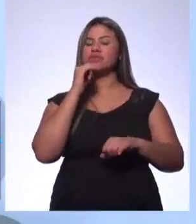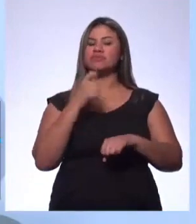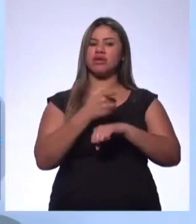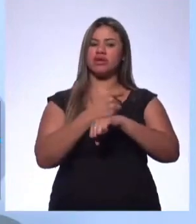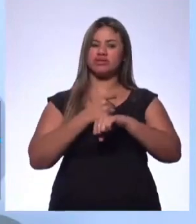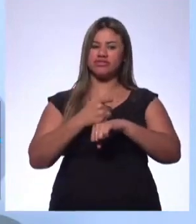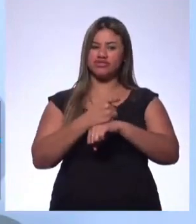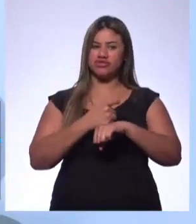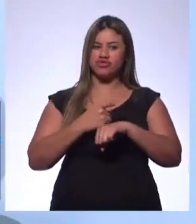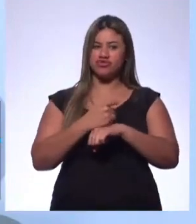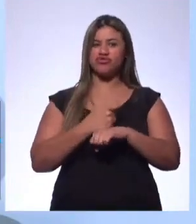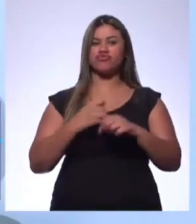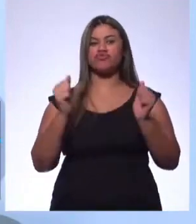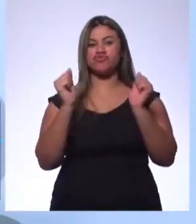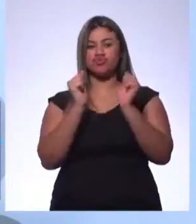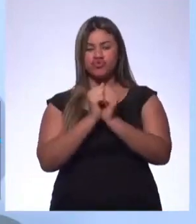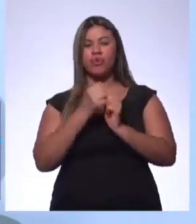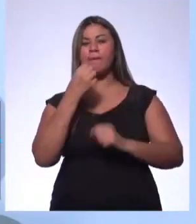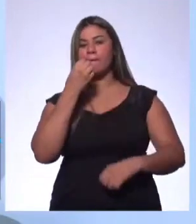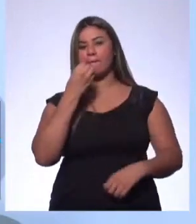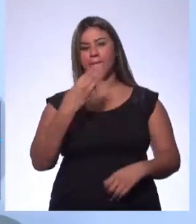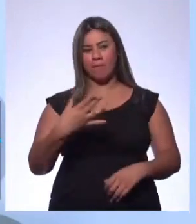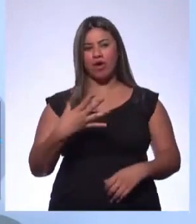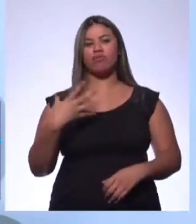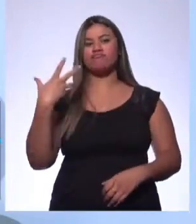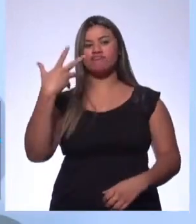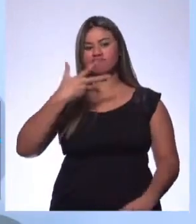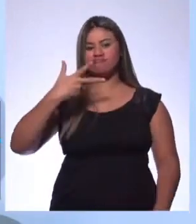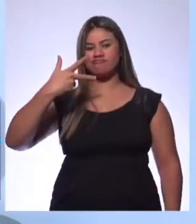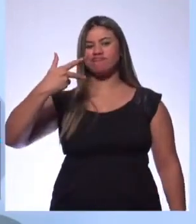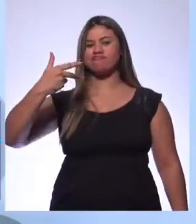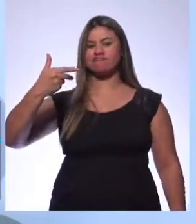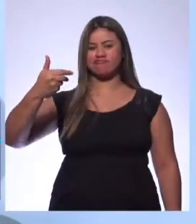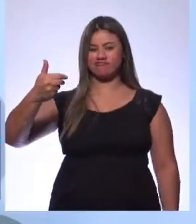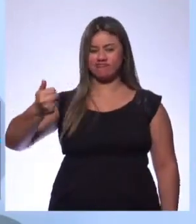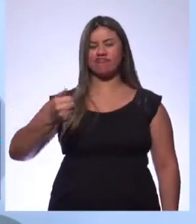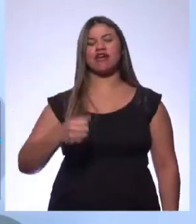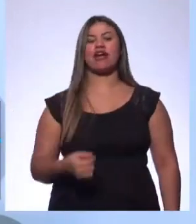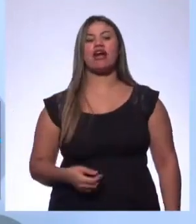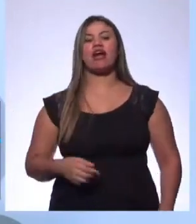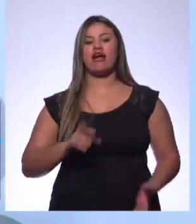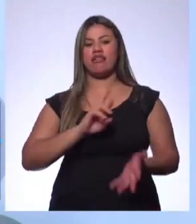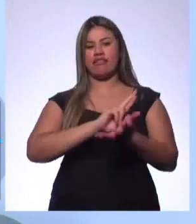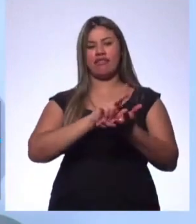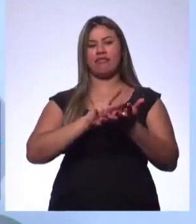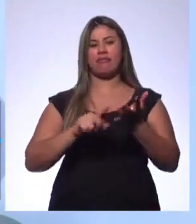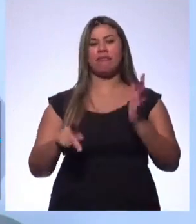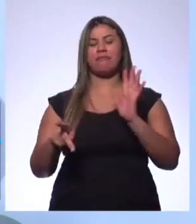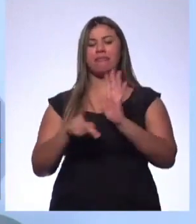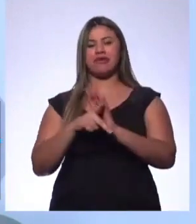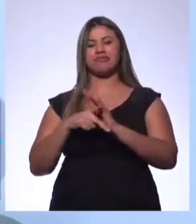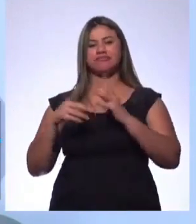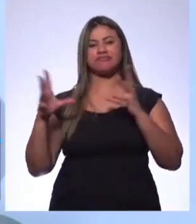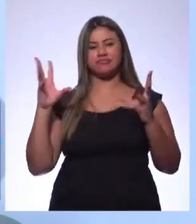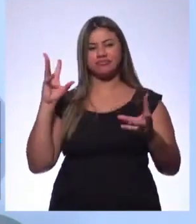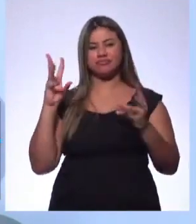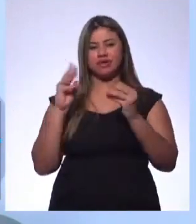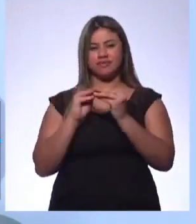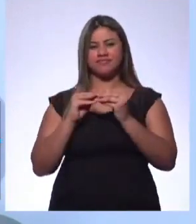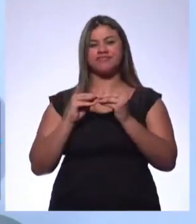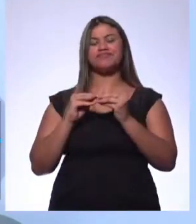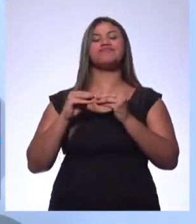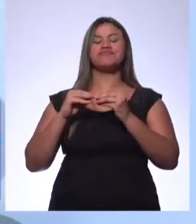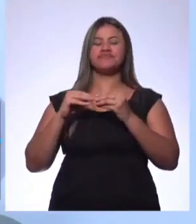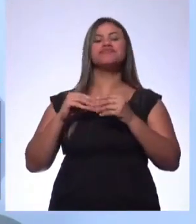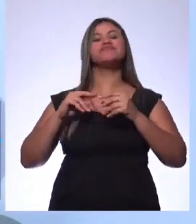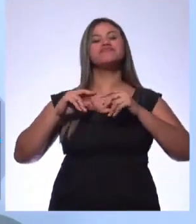juntamente com esses trechos, vale a pena também já ir fazer, já ir pincelando ali a sua resenha, vai dando corpo para ela. Eu coloco um trecho que chama a